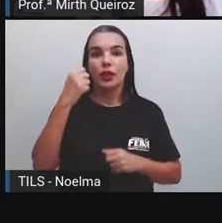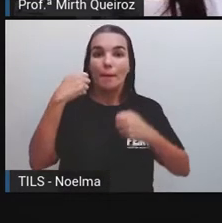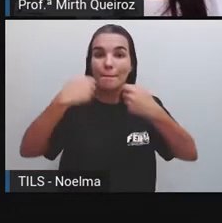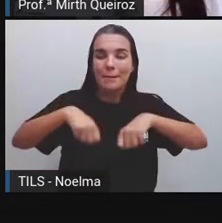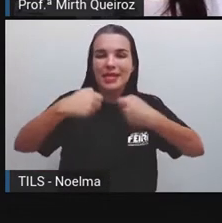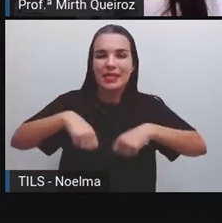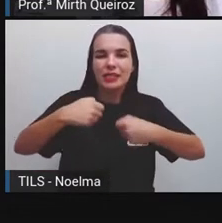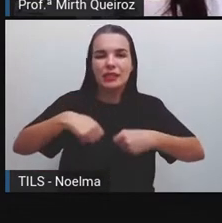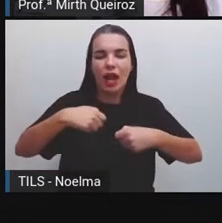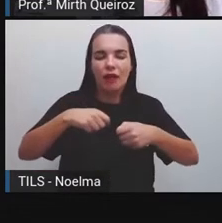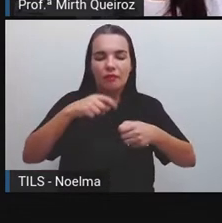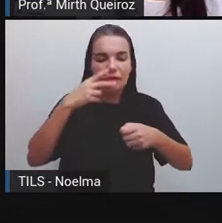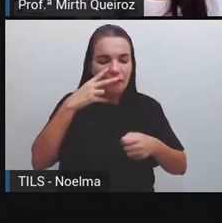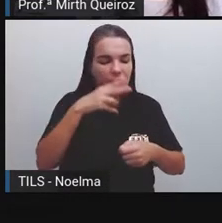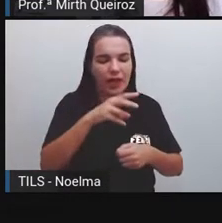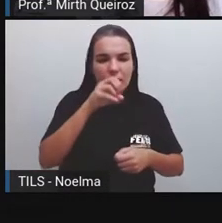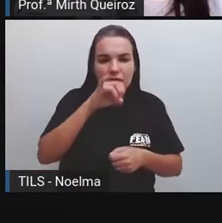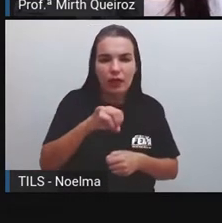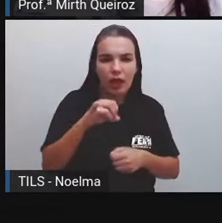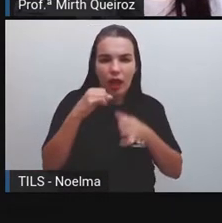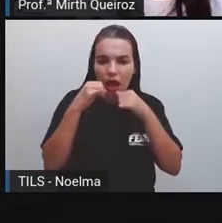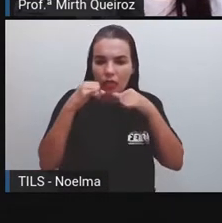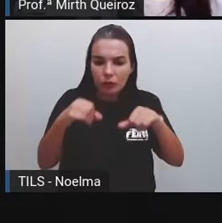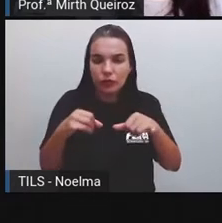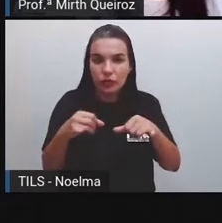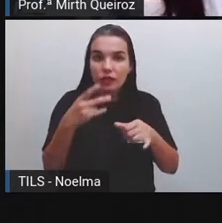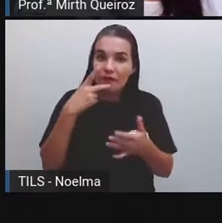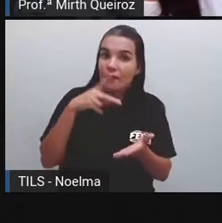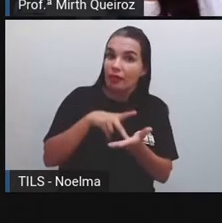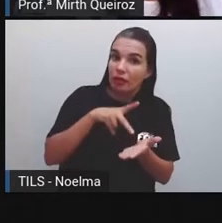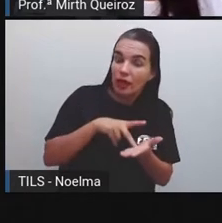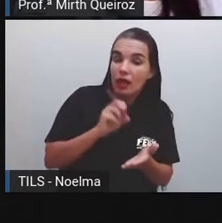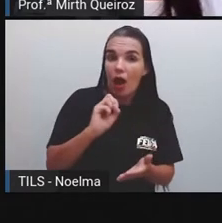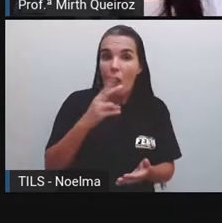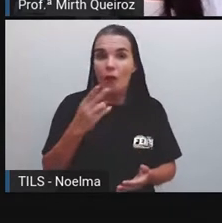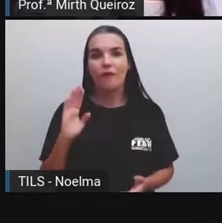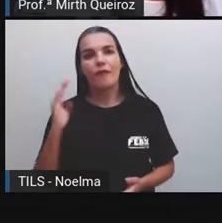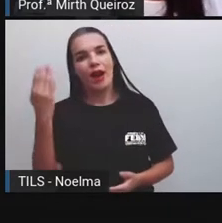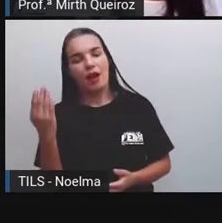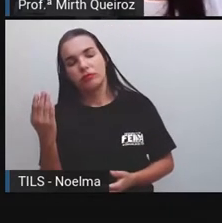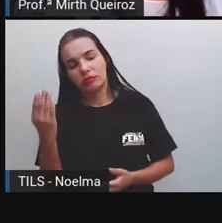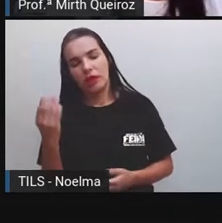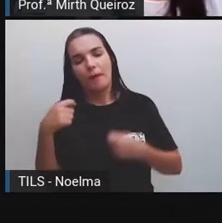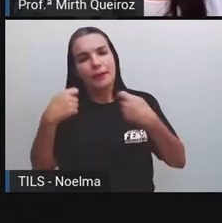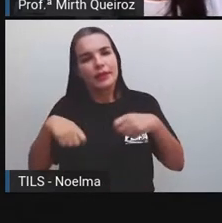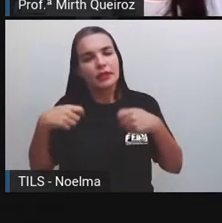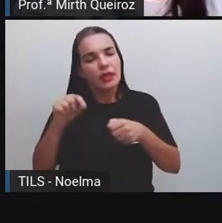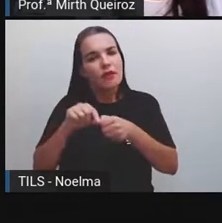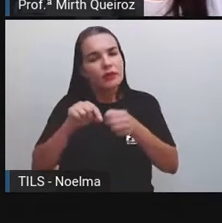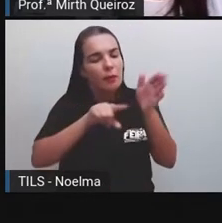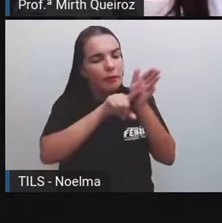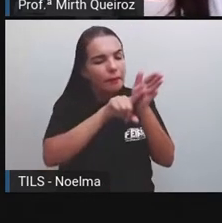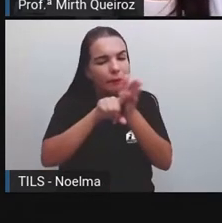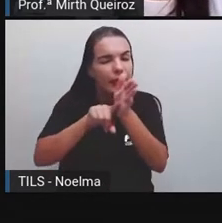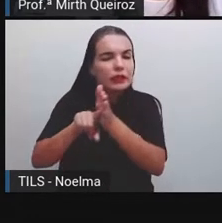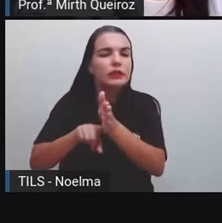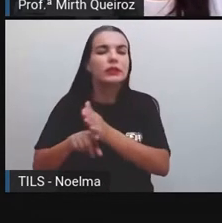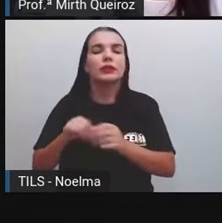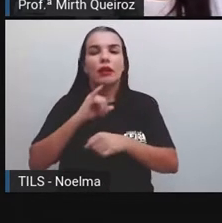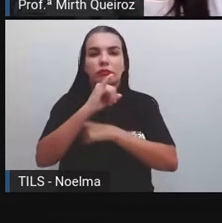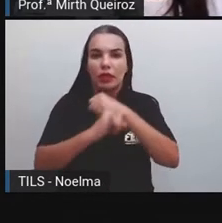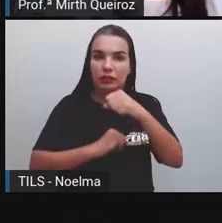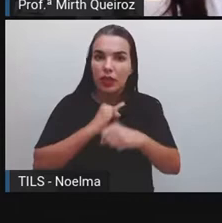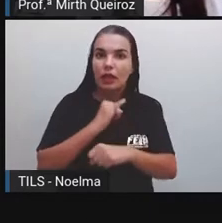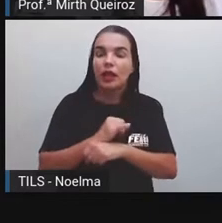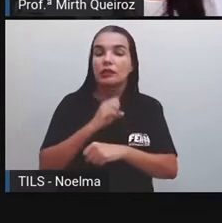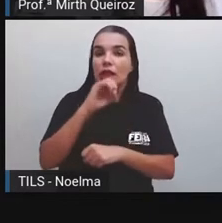aquela notícia Ela é verdadeira, né? Fazer pesquisas aí Na internet Para